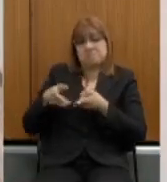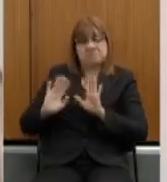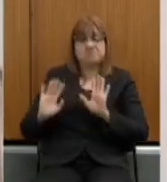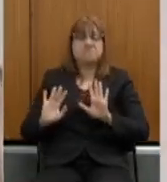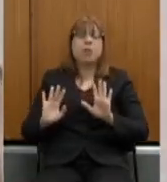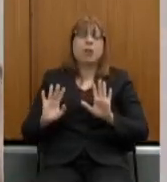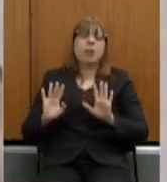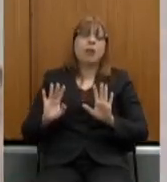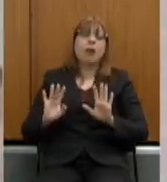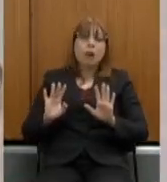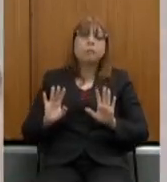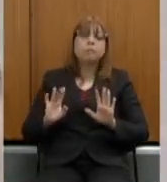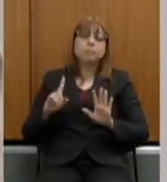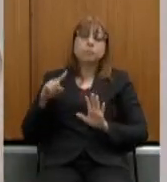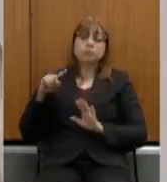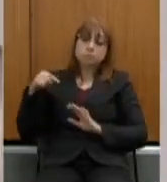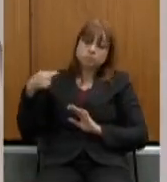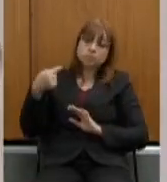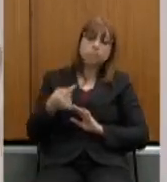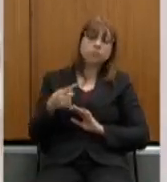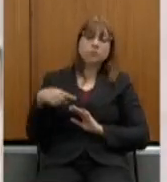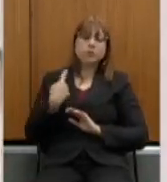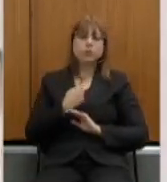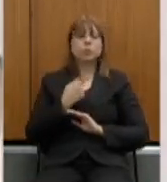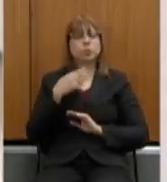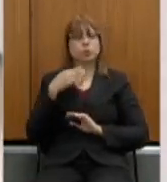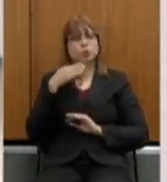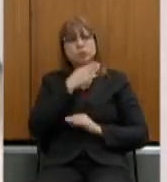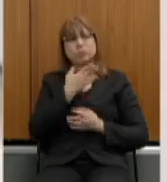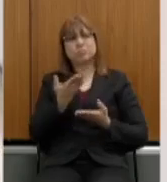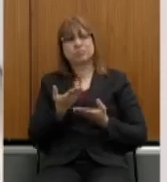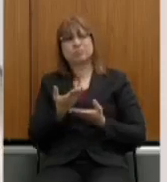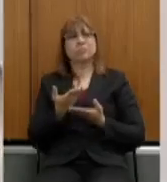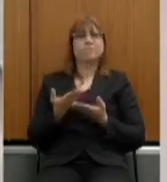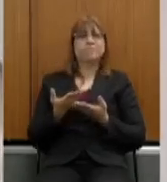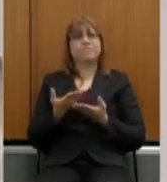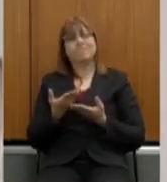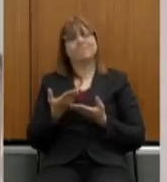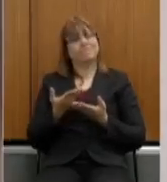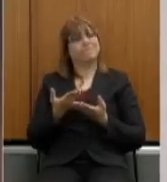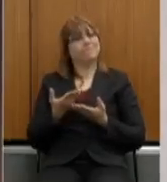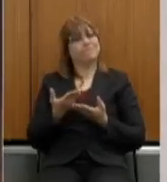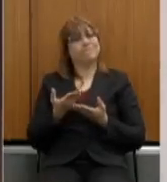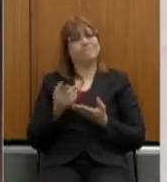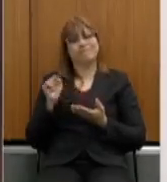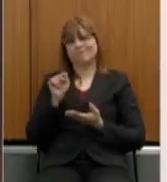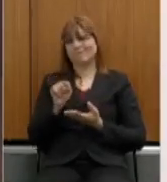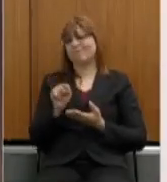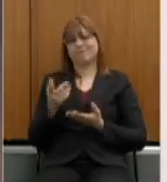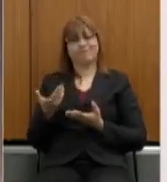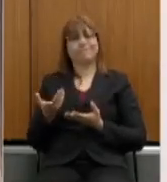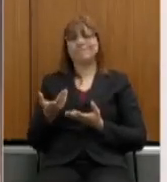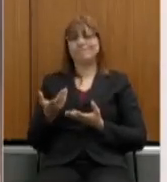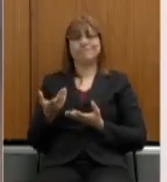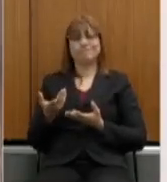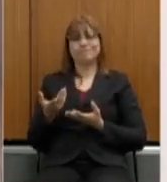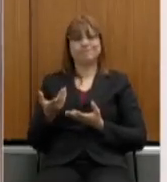todo mundo, quando a gente começou a estressar esse ponto, a gente percebeu que esse ponto nunca seria